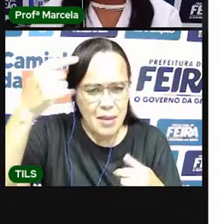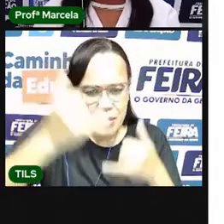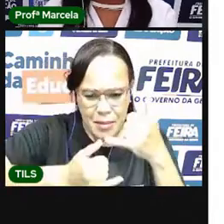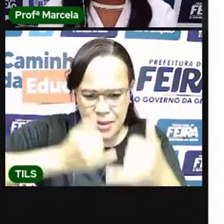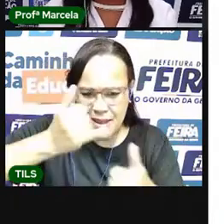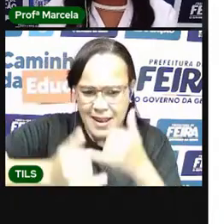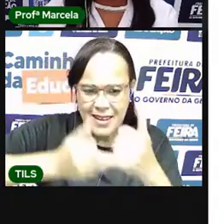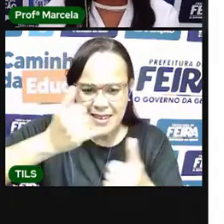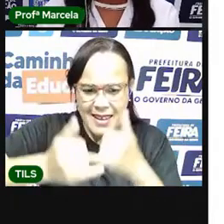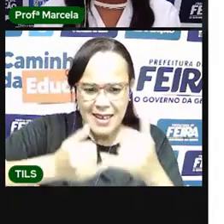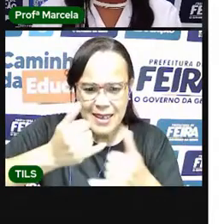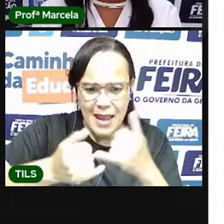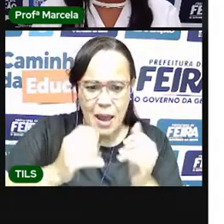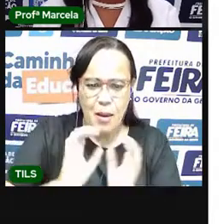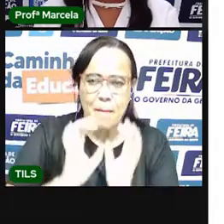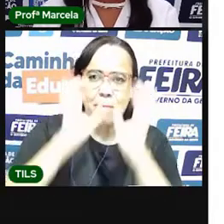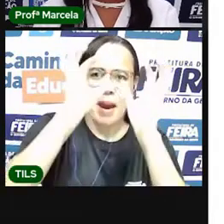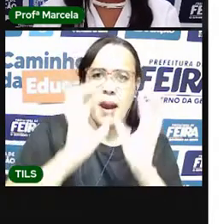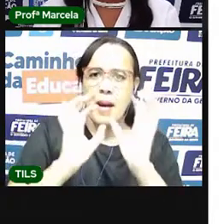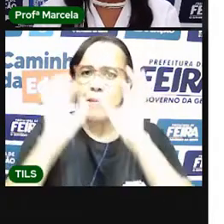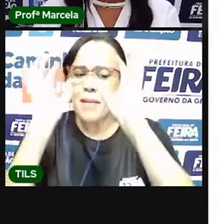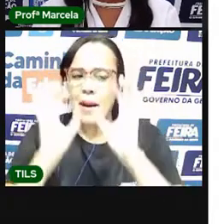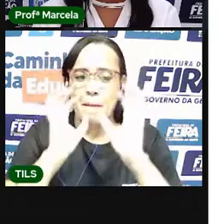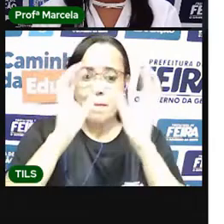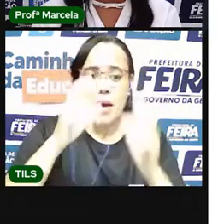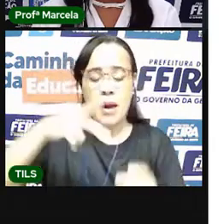Vocês sabiam que é de origem indígena?